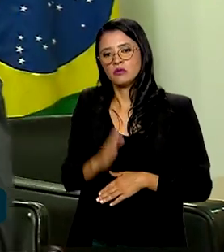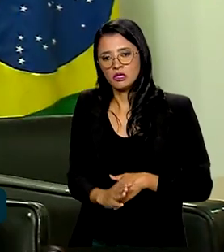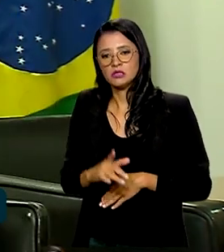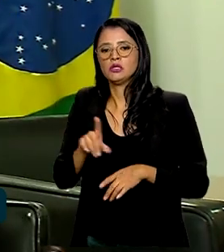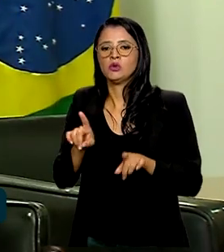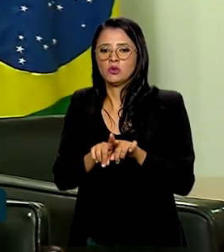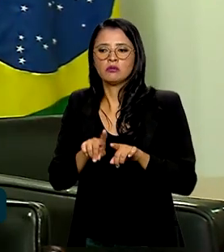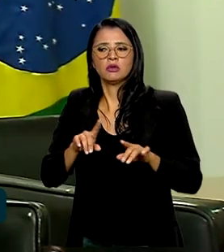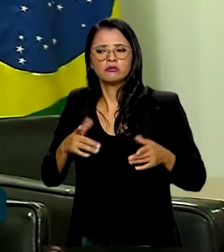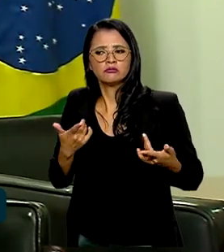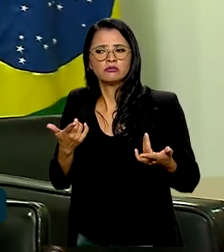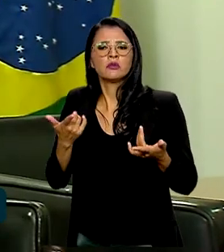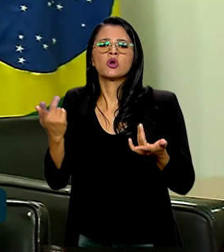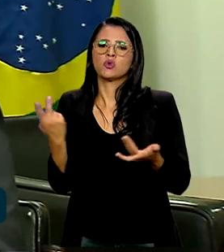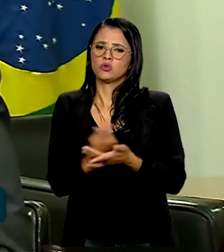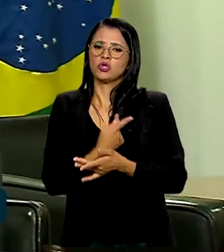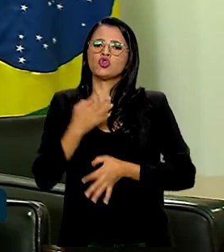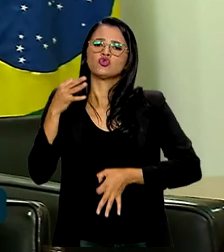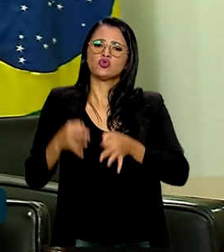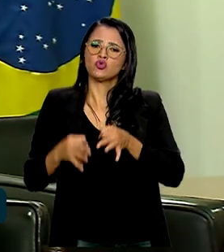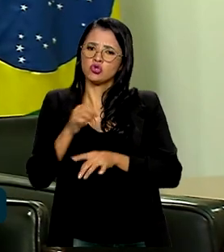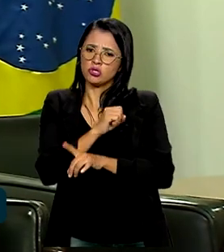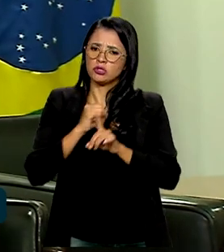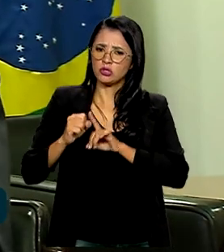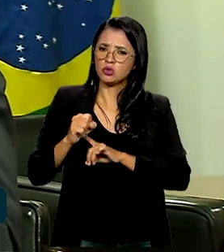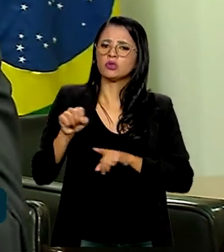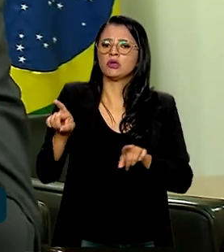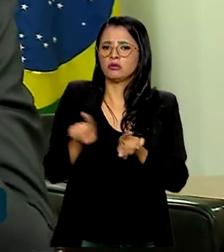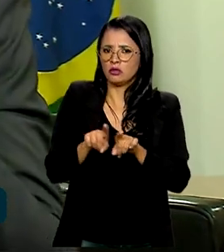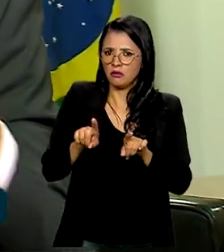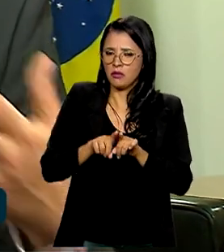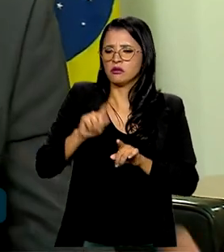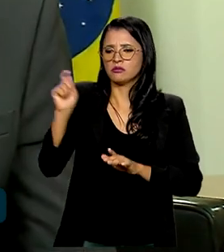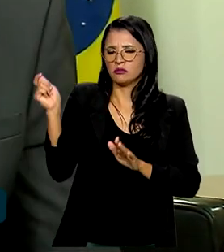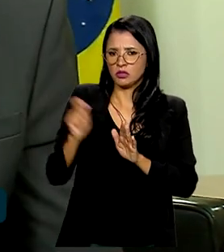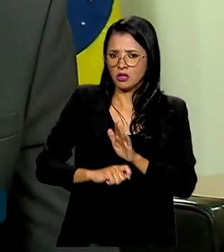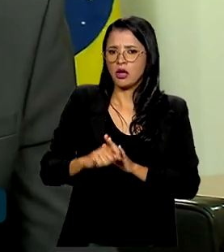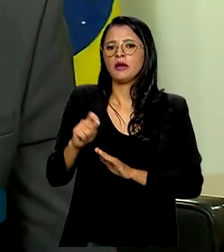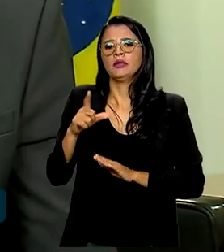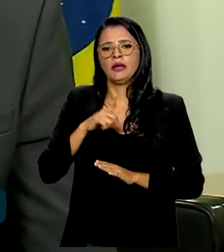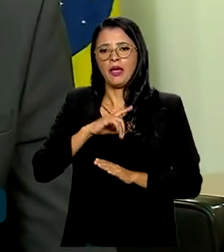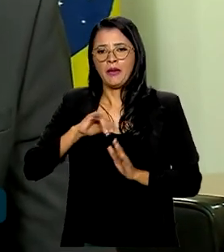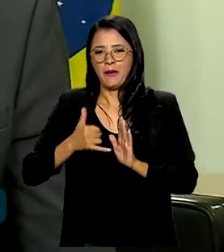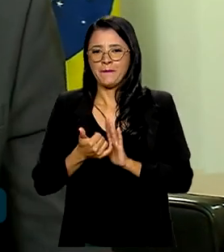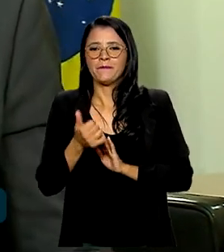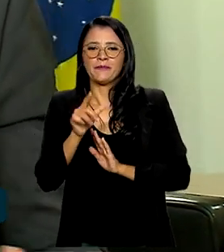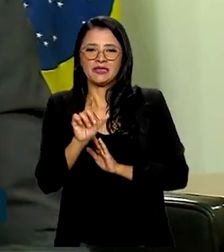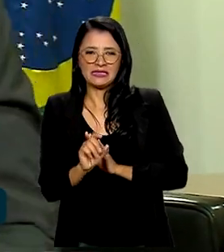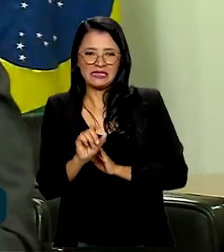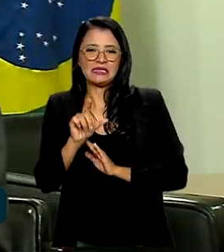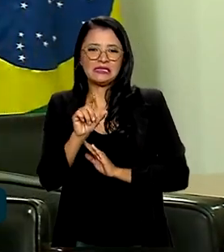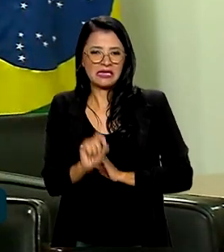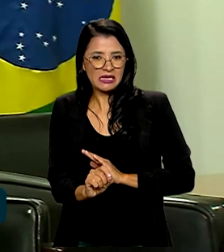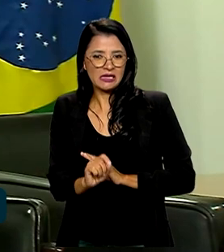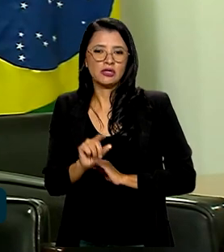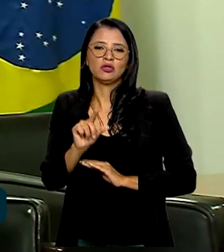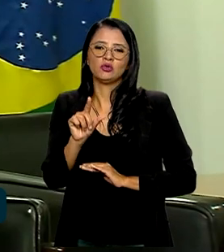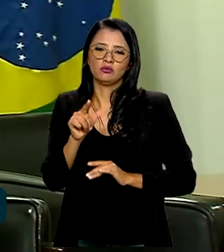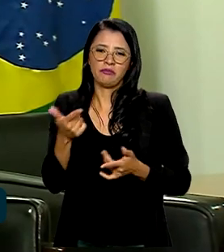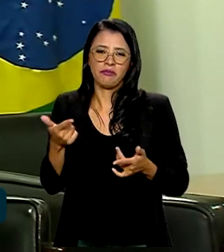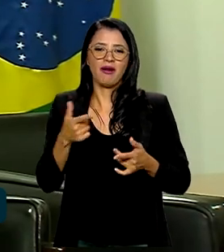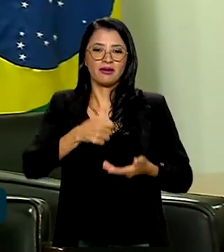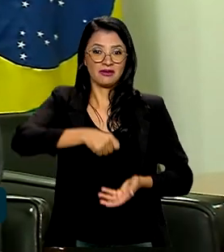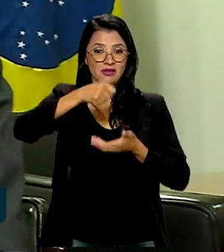provocando também justiça social, justiça tributária. Zerando imposto para a cesta básica e colocando